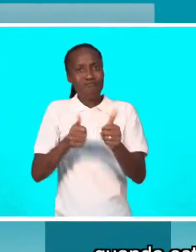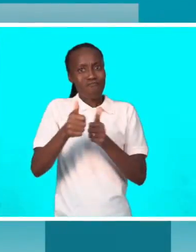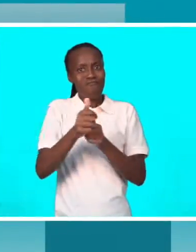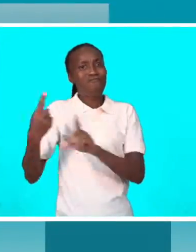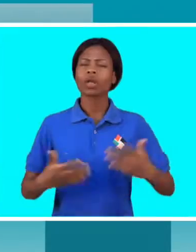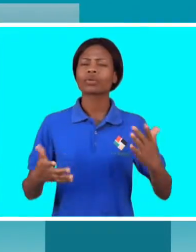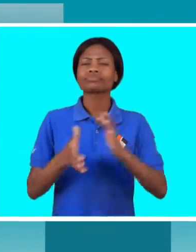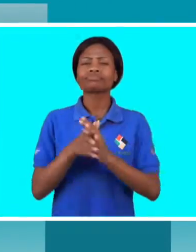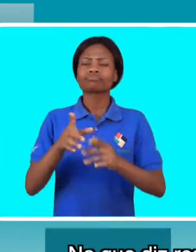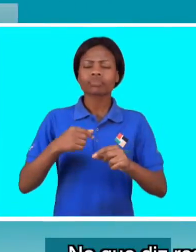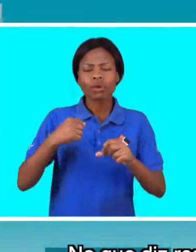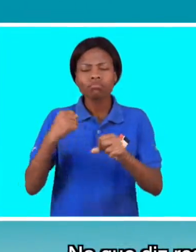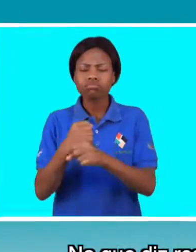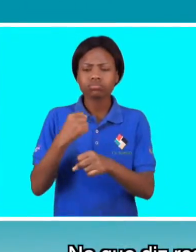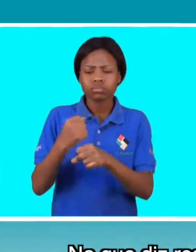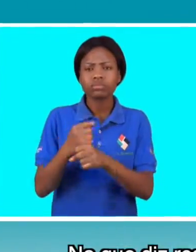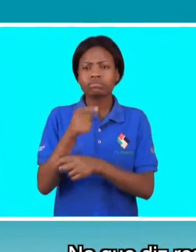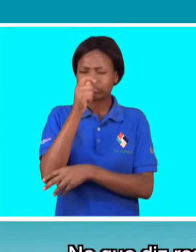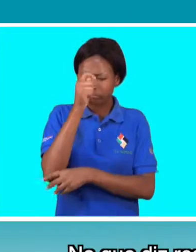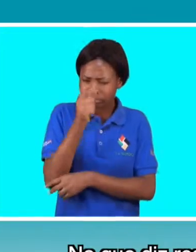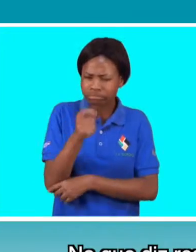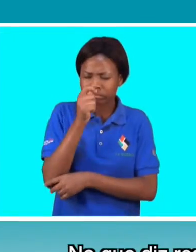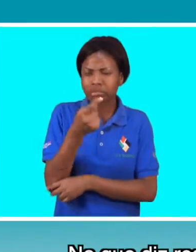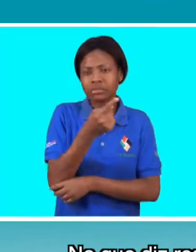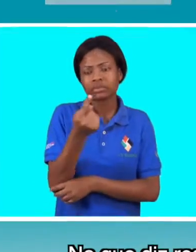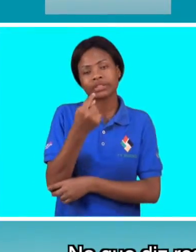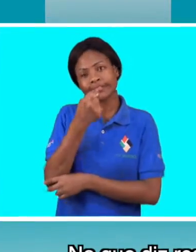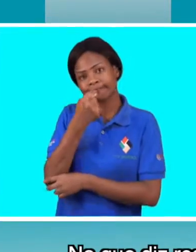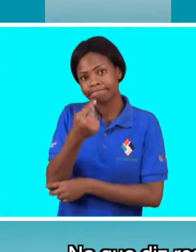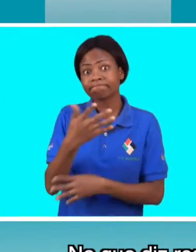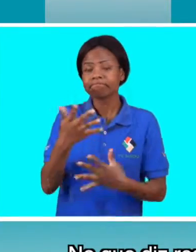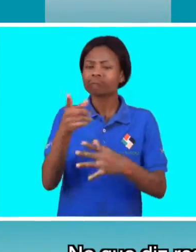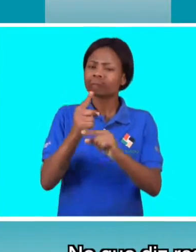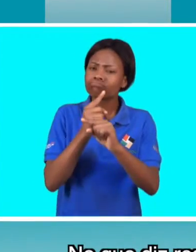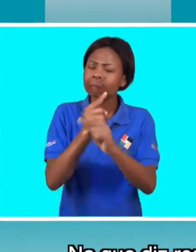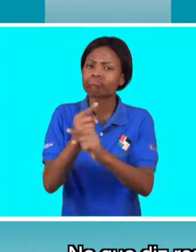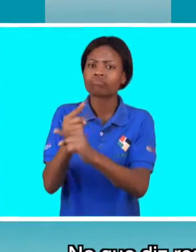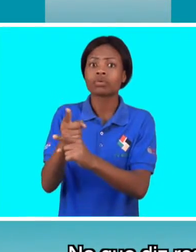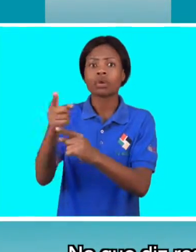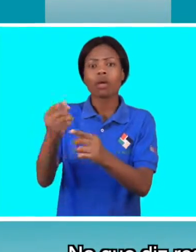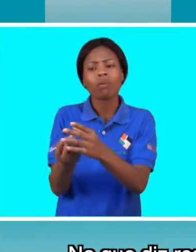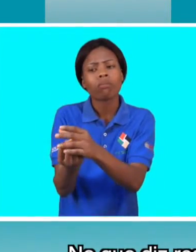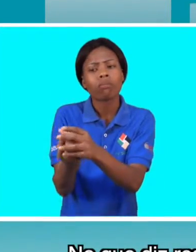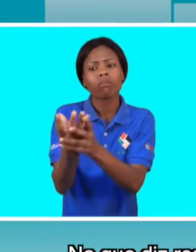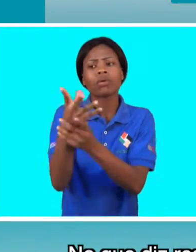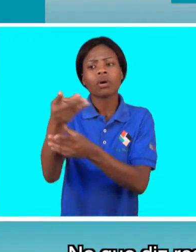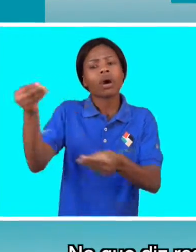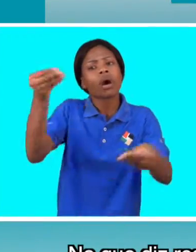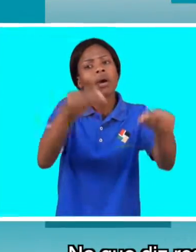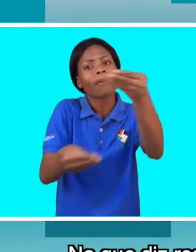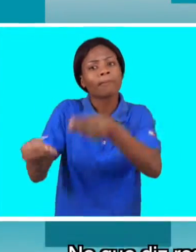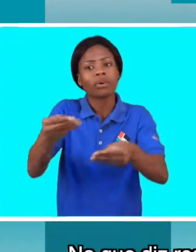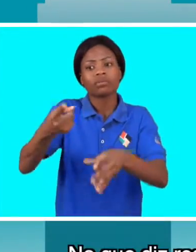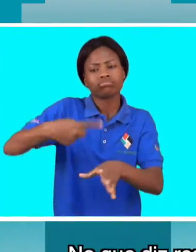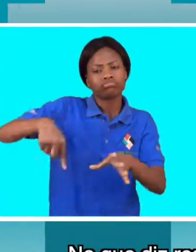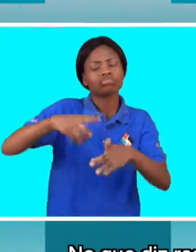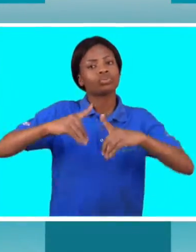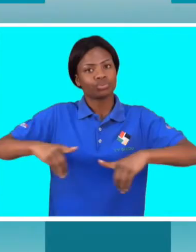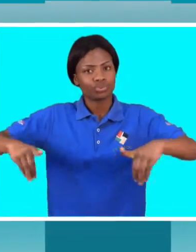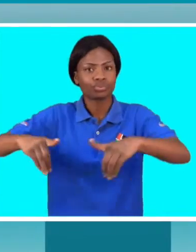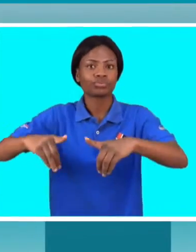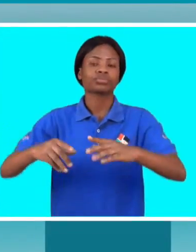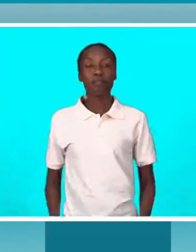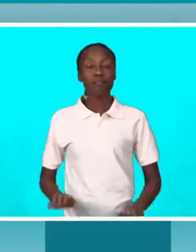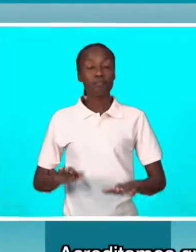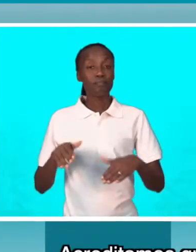representatividade. No que diz respeito ao emprego, os participantes defendem a criação de cotas nos concursos